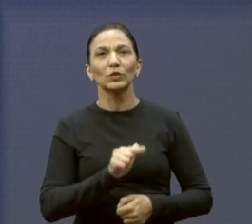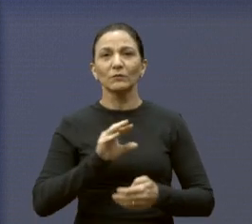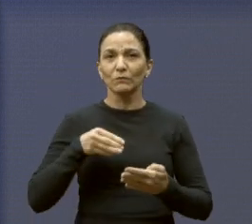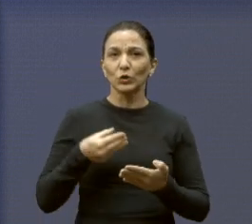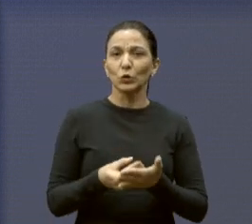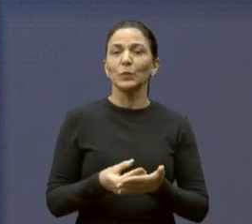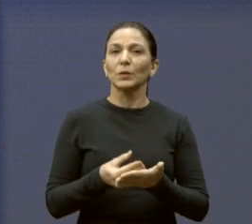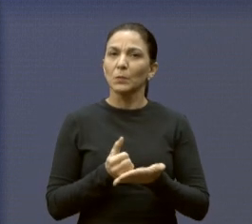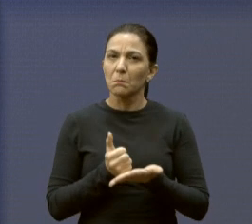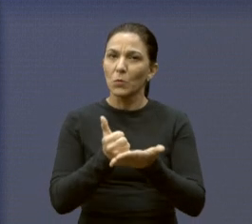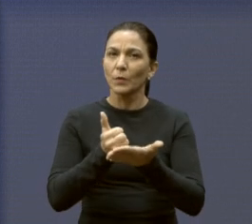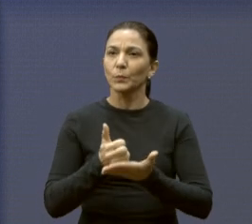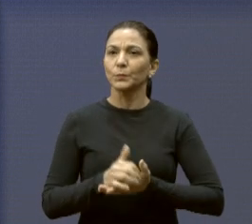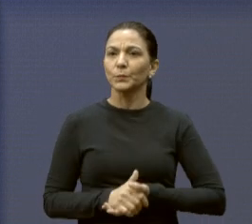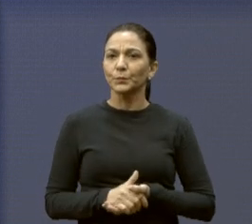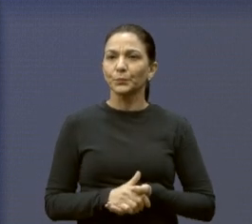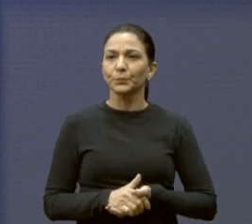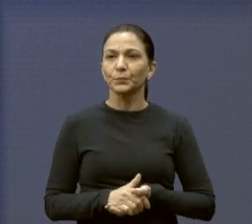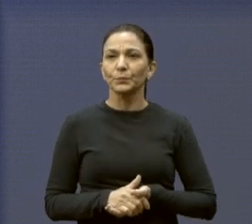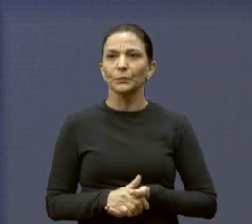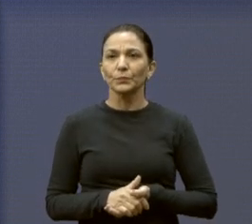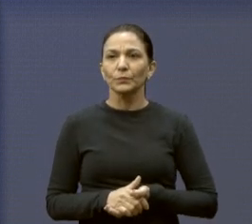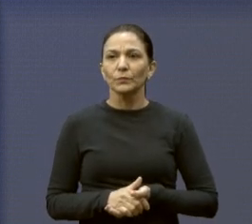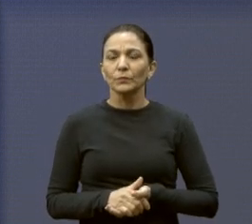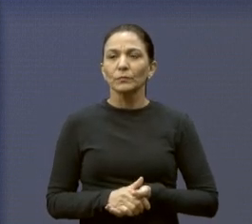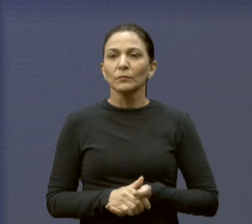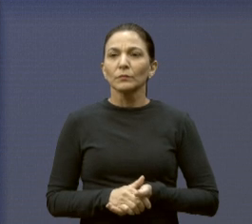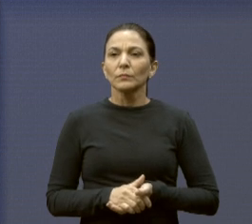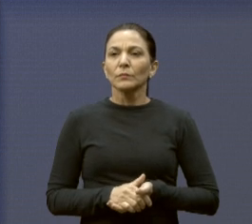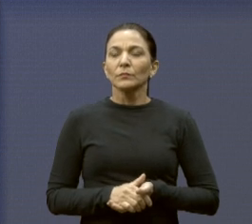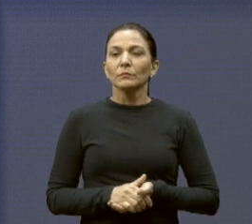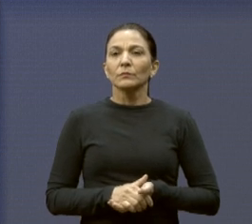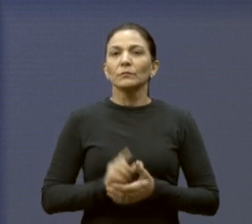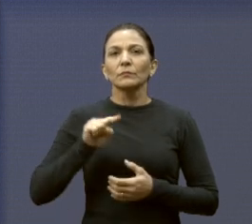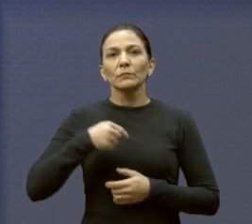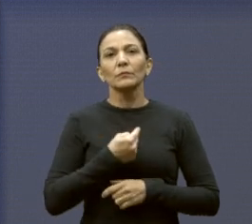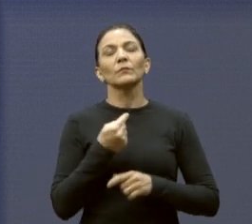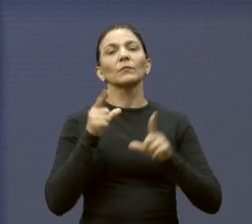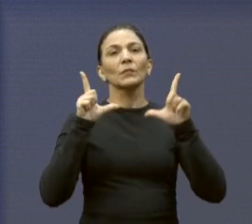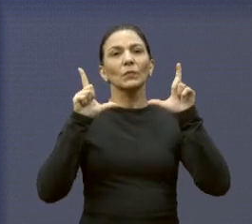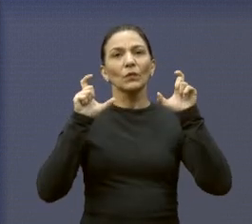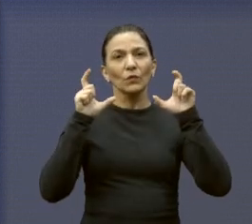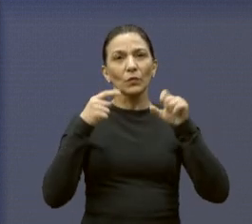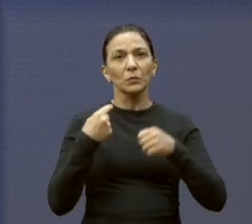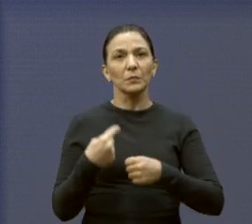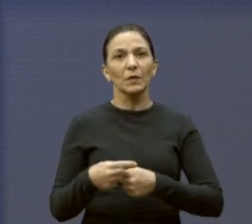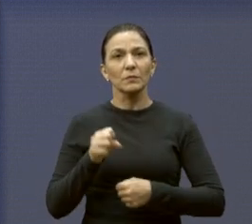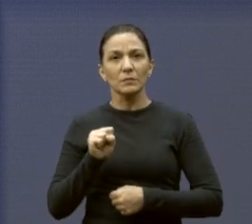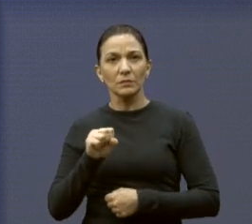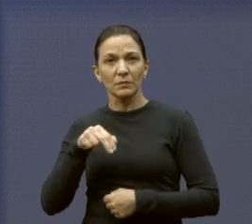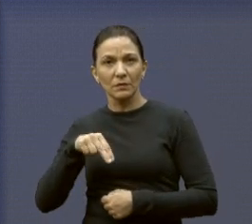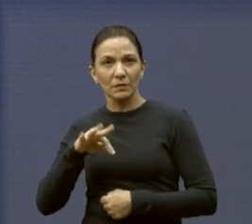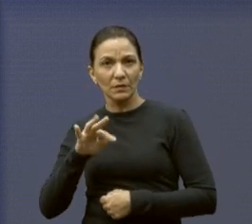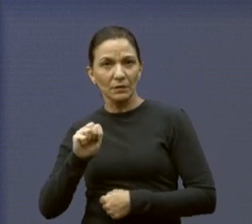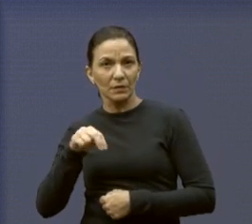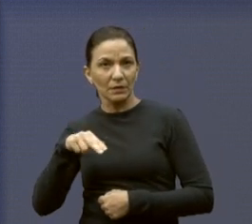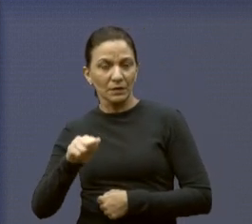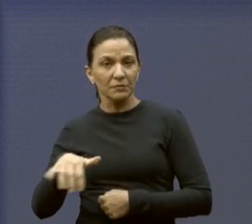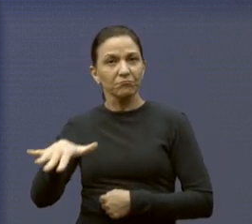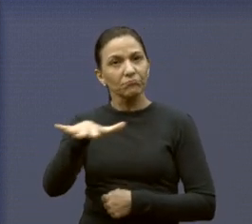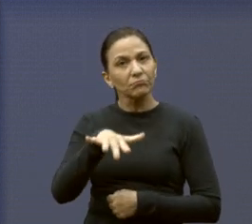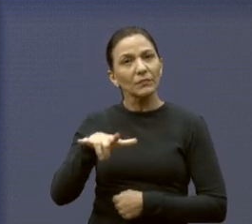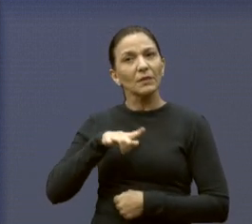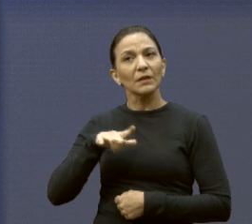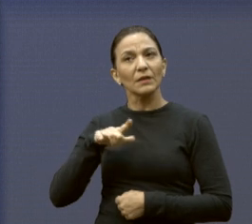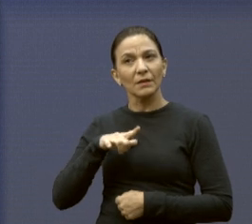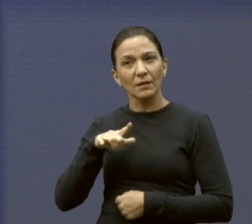Próximo, por favor. Aqui estamos no Santana, uma região que tem uma